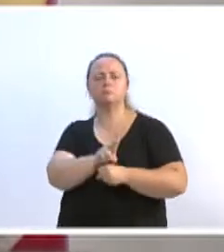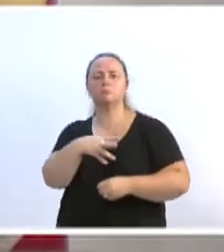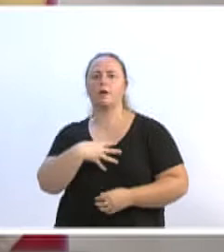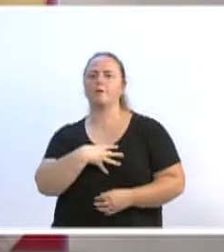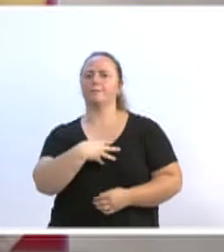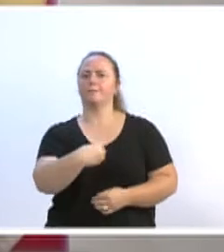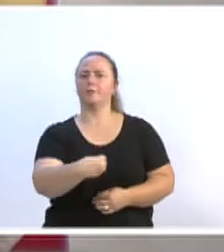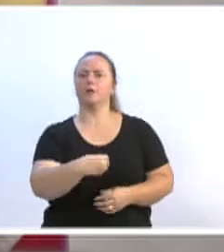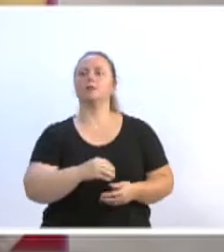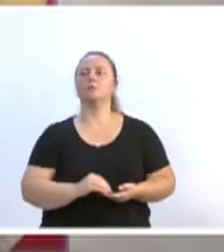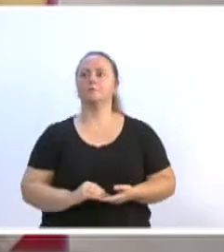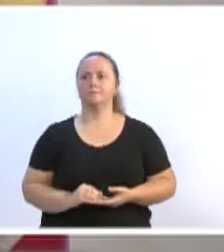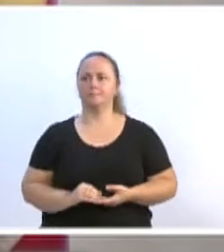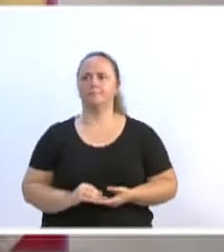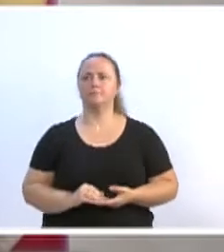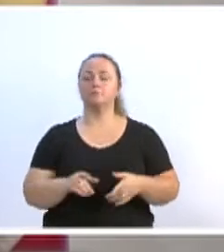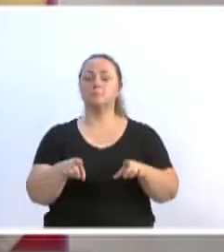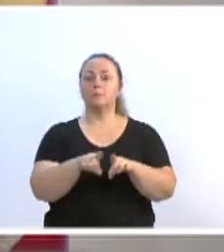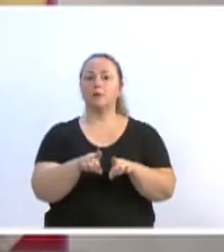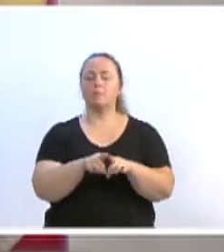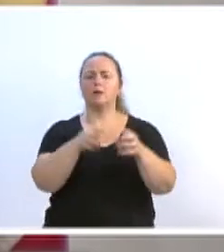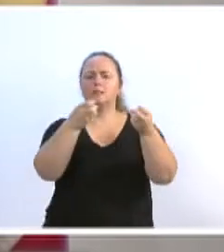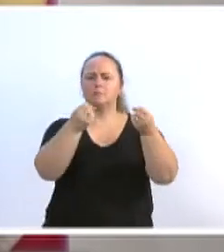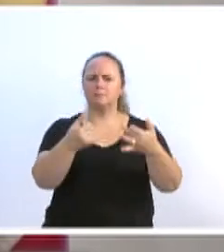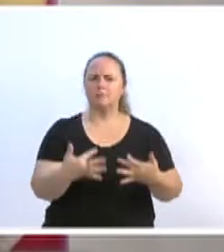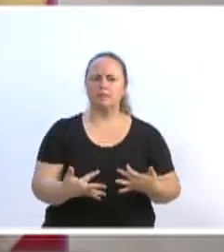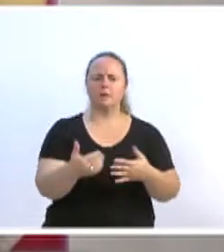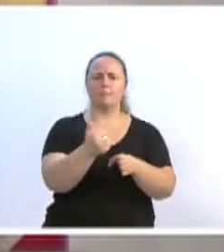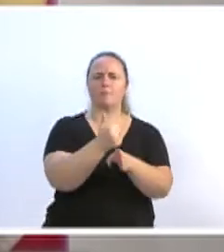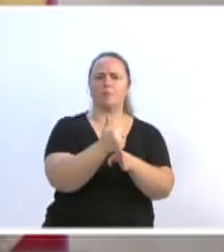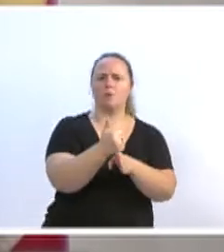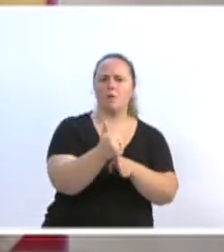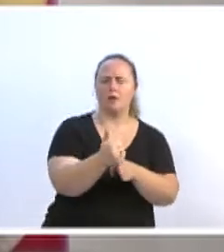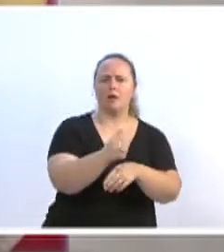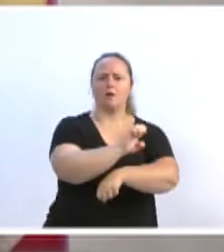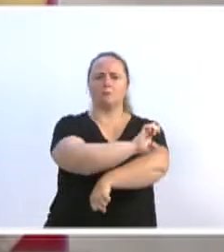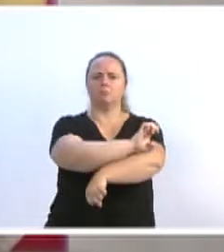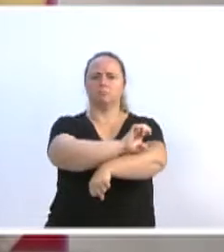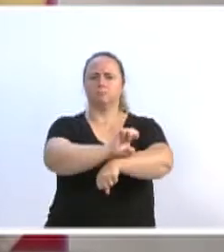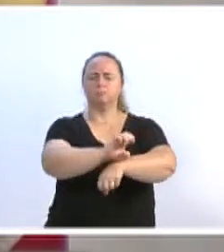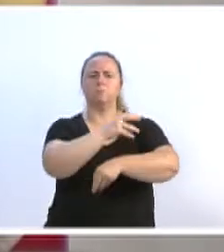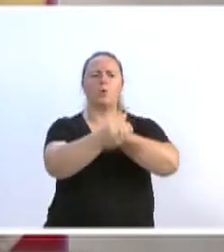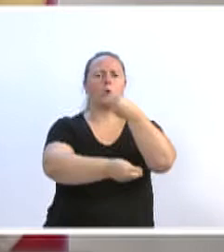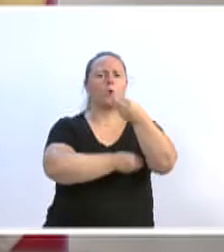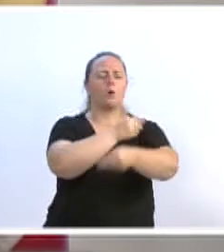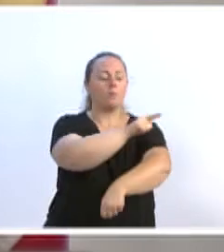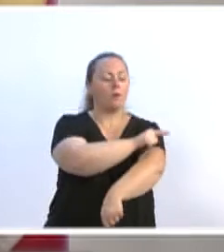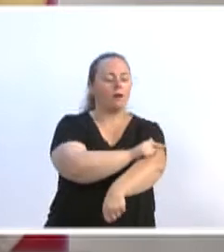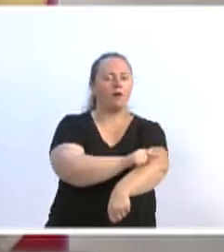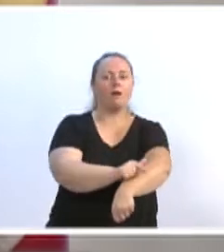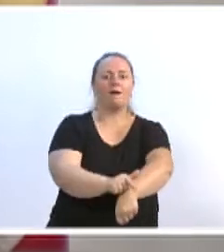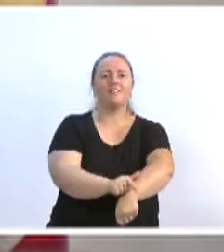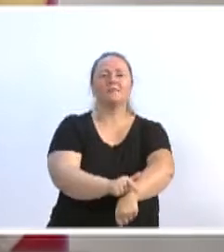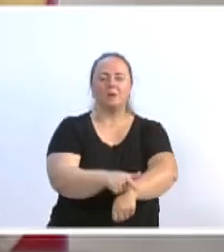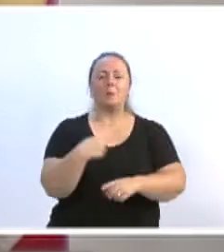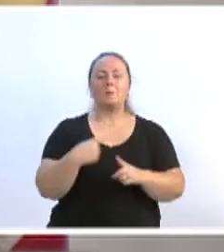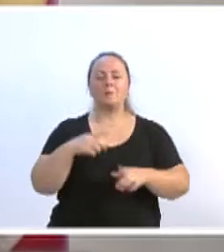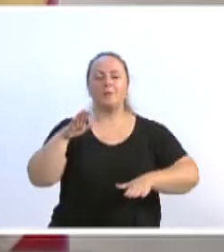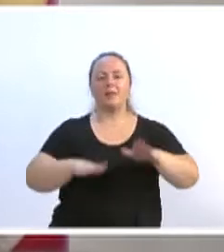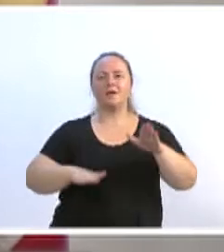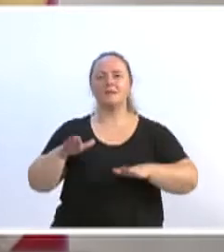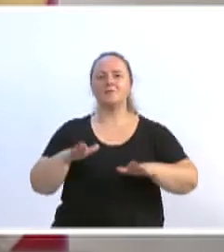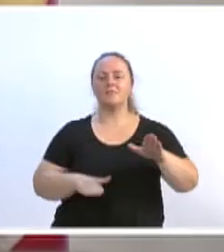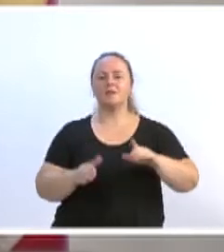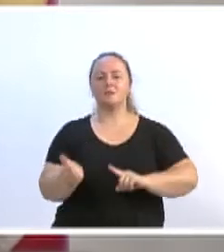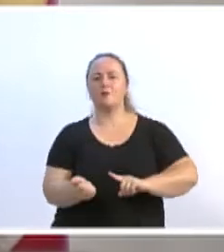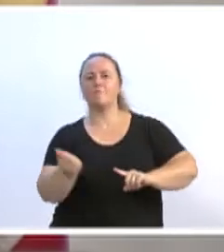relação à moral, em relação à educação que eles dão aos seus filhos, e, muitas vezes, essa educação, esses